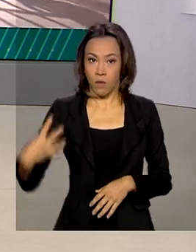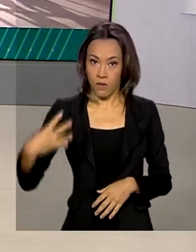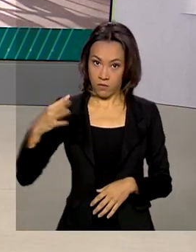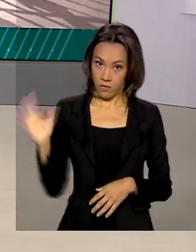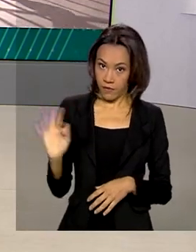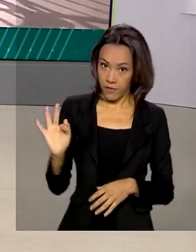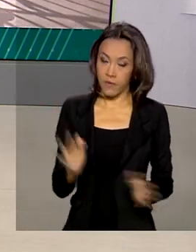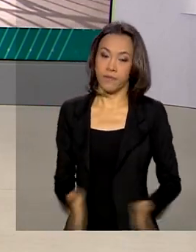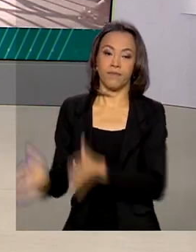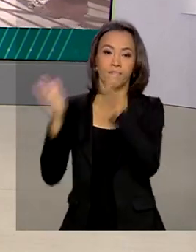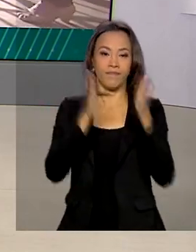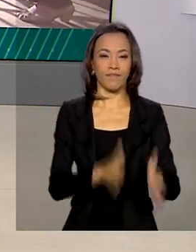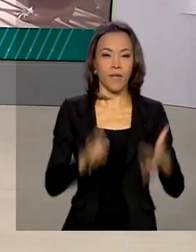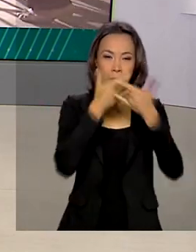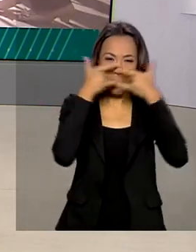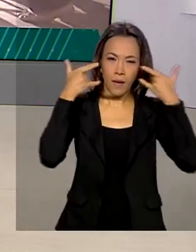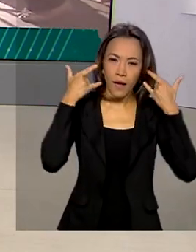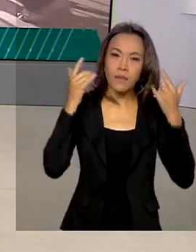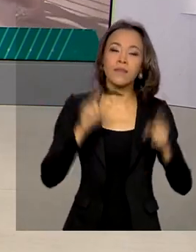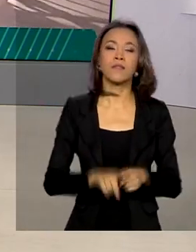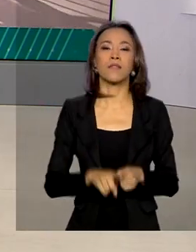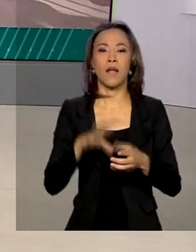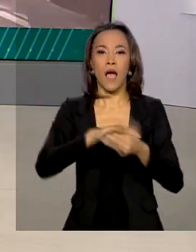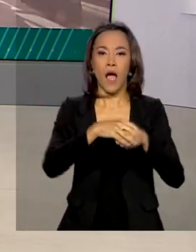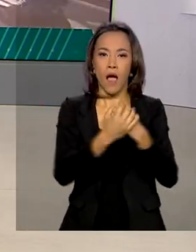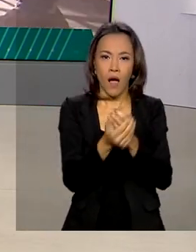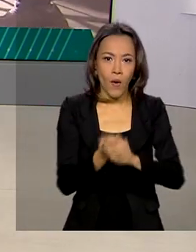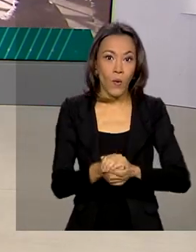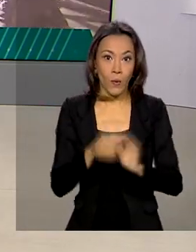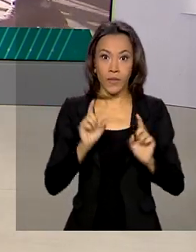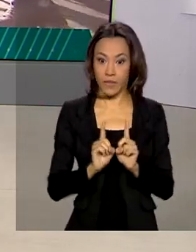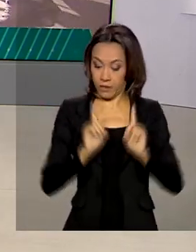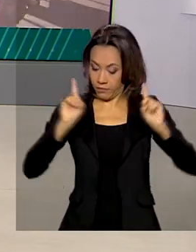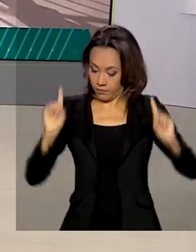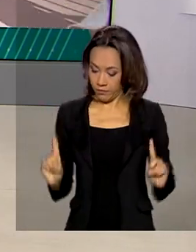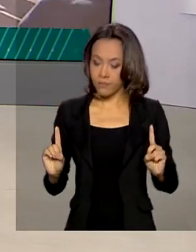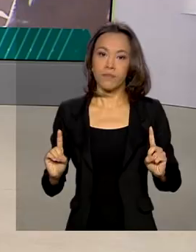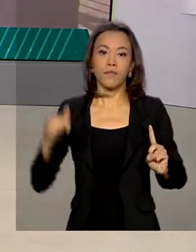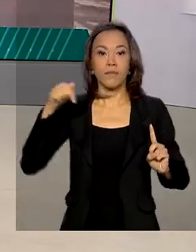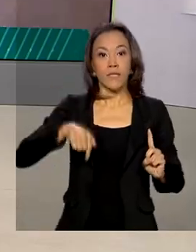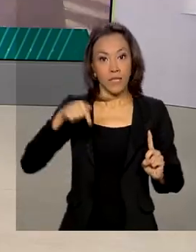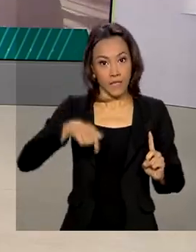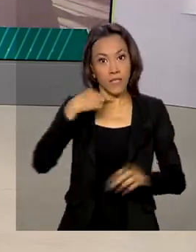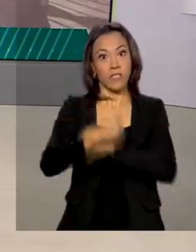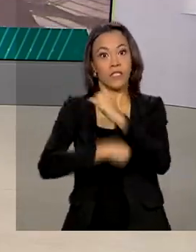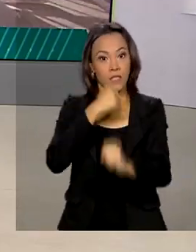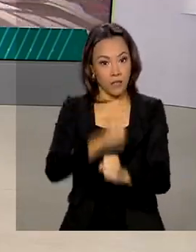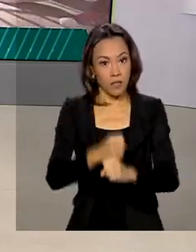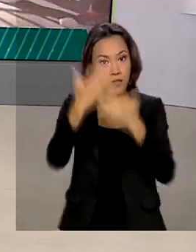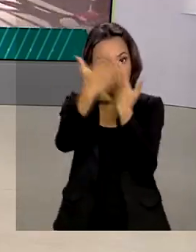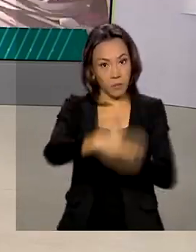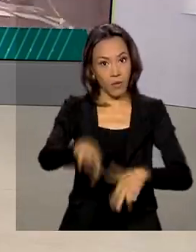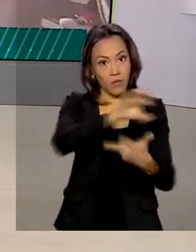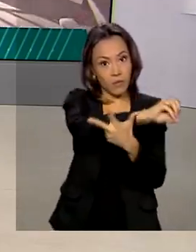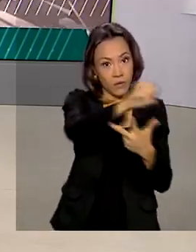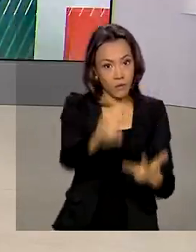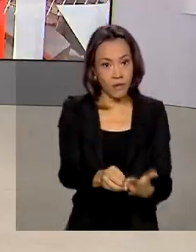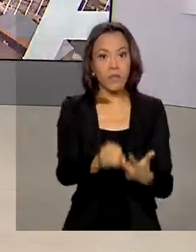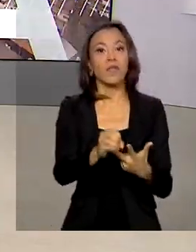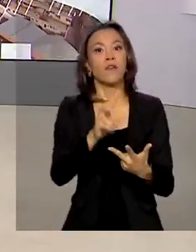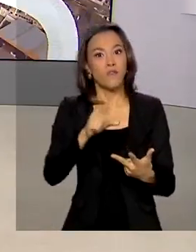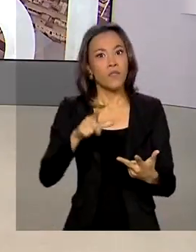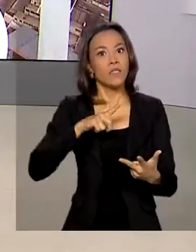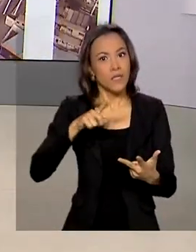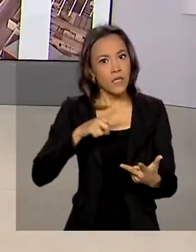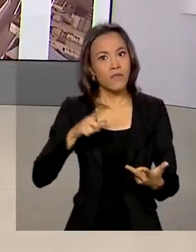Máscara, álcool em gel e distanciamento social. Neste ano, com a pandemia, as provas do Enem foram realizadas com